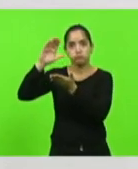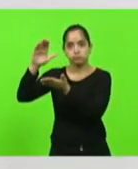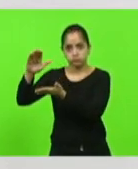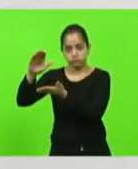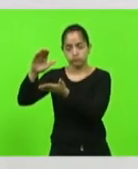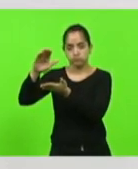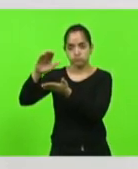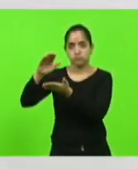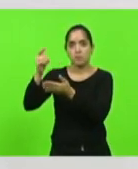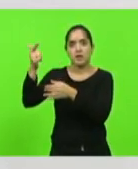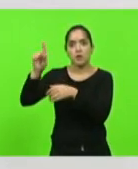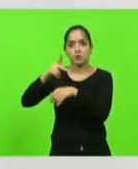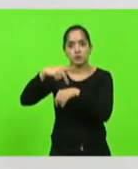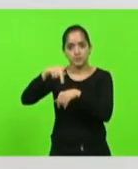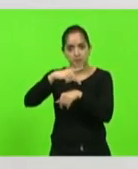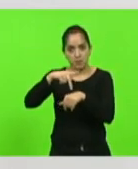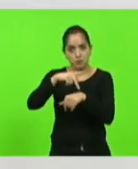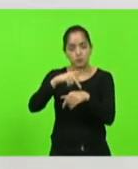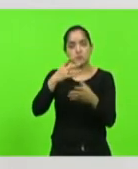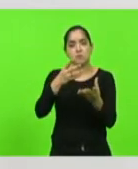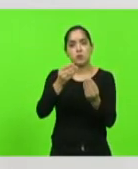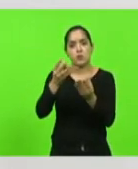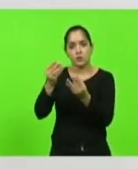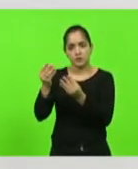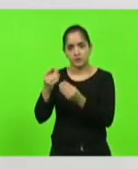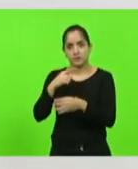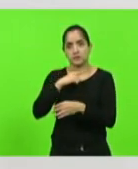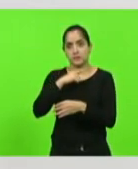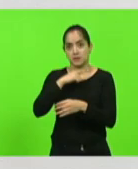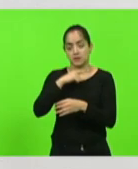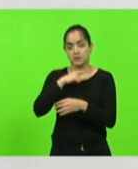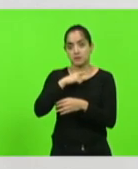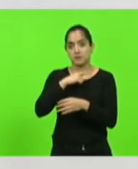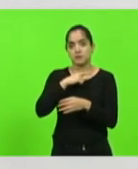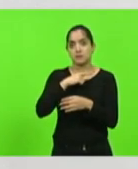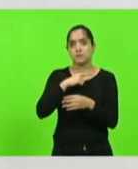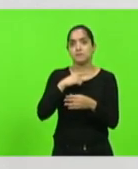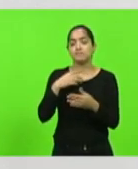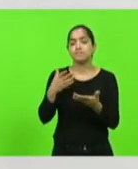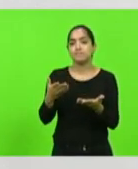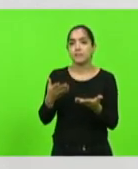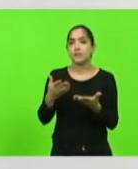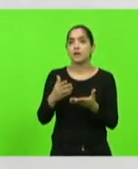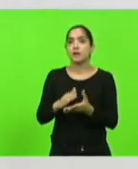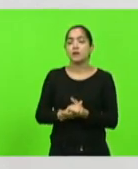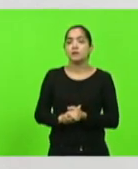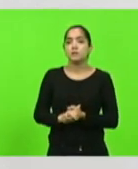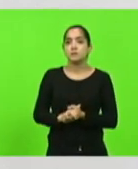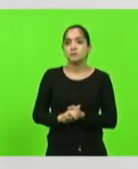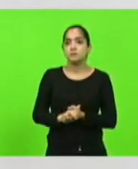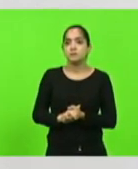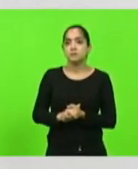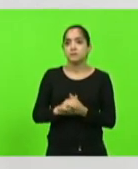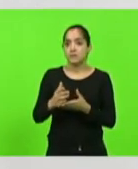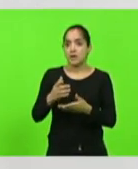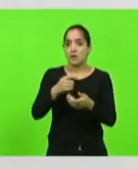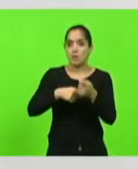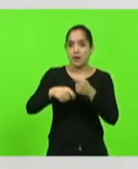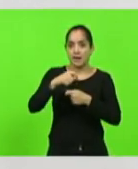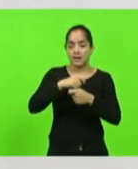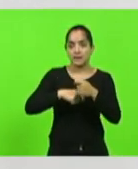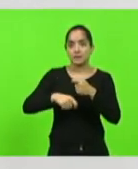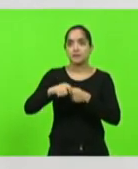muita exportação o que nos dá uma renda per capita